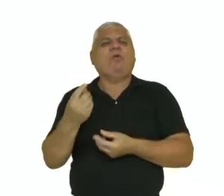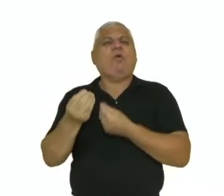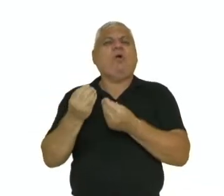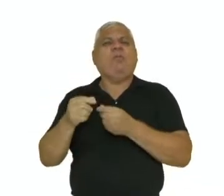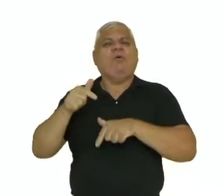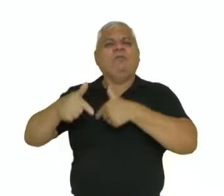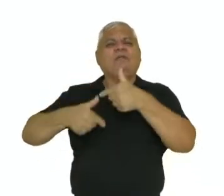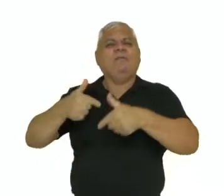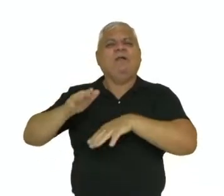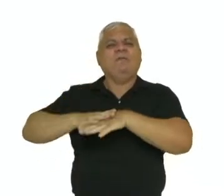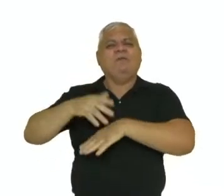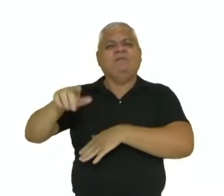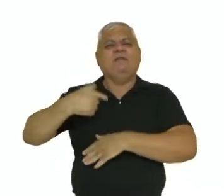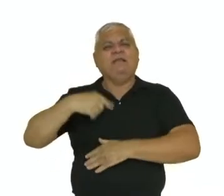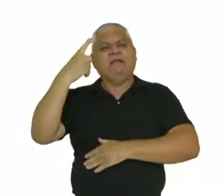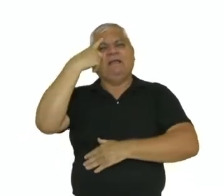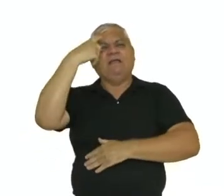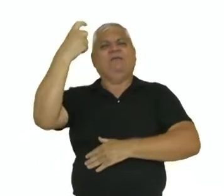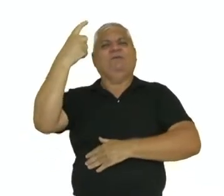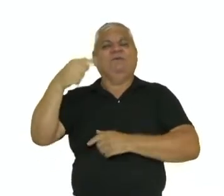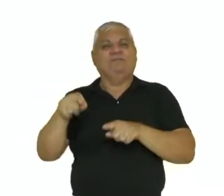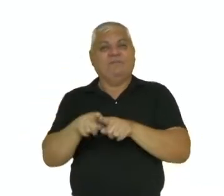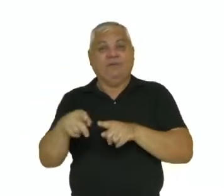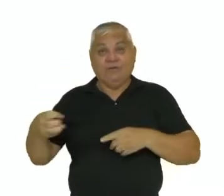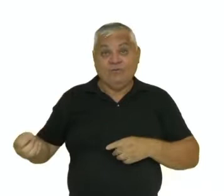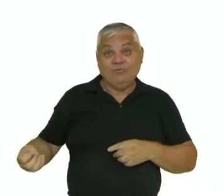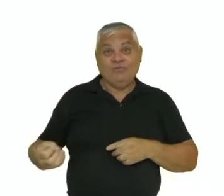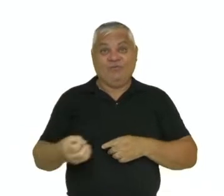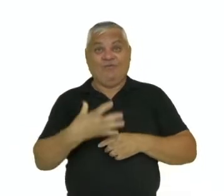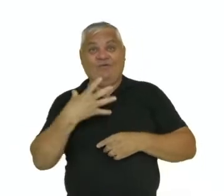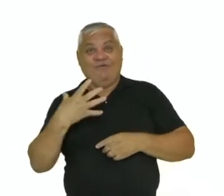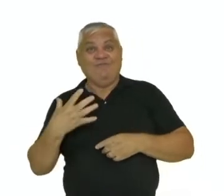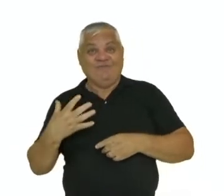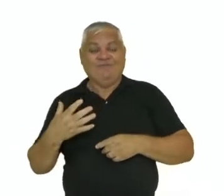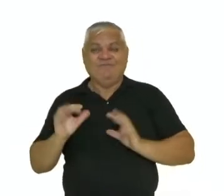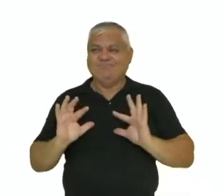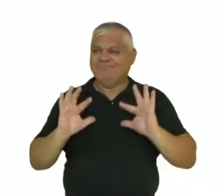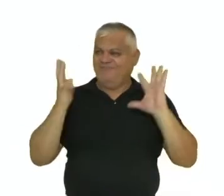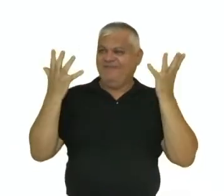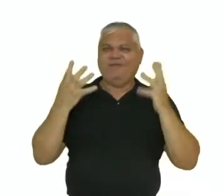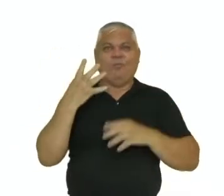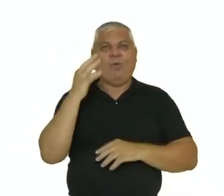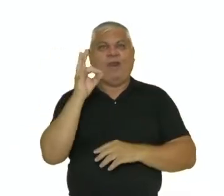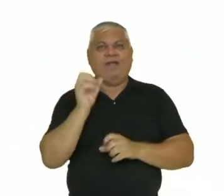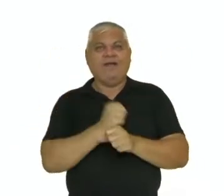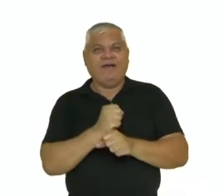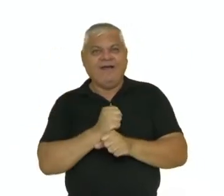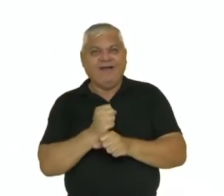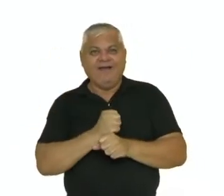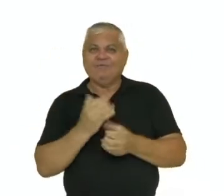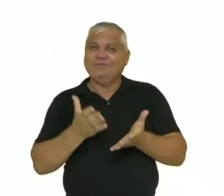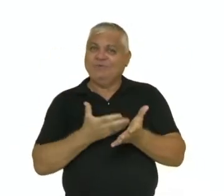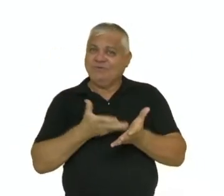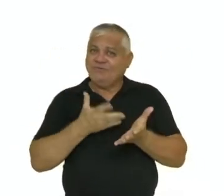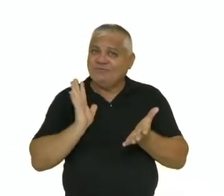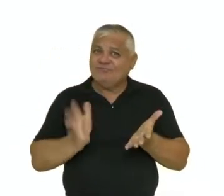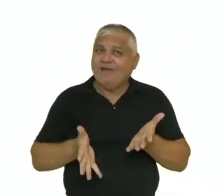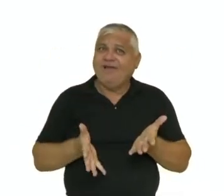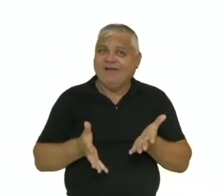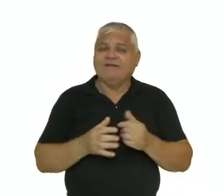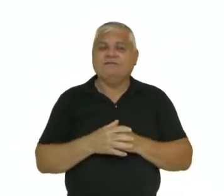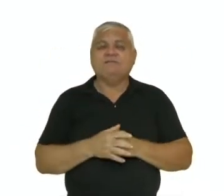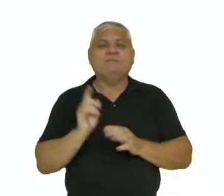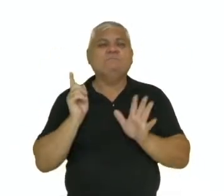a criação do personagem e as novidades que chegaram junto com a comemoração dos 40 anos do personagem. Então, a primeira